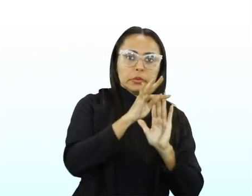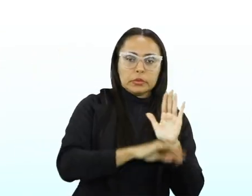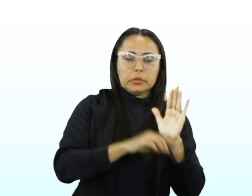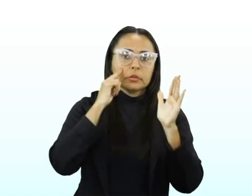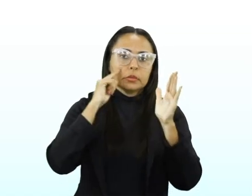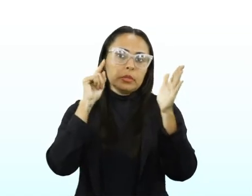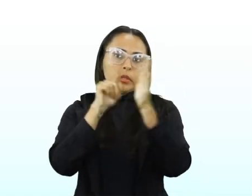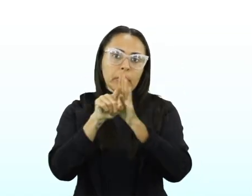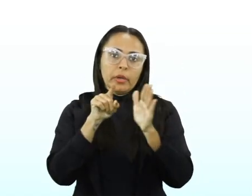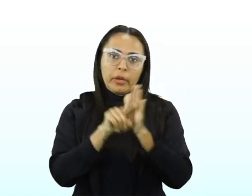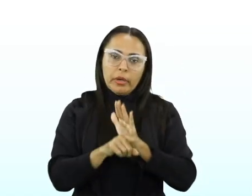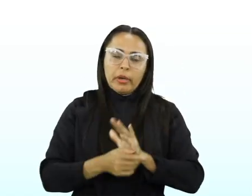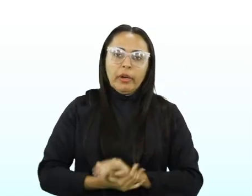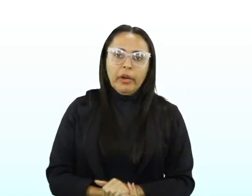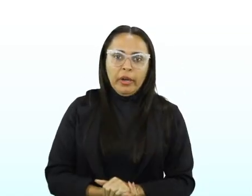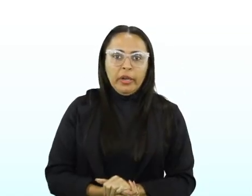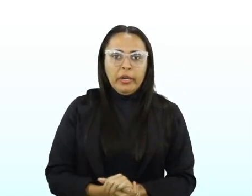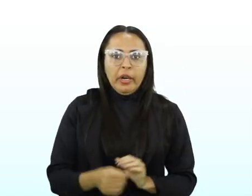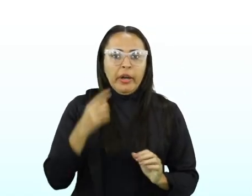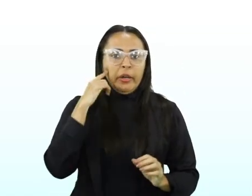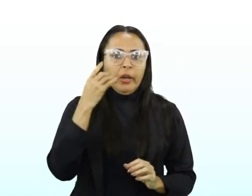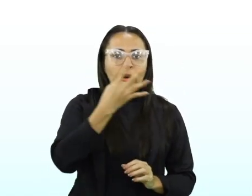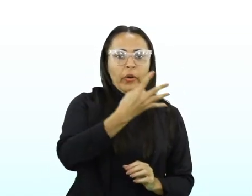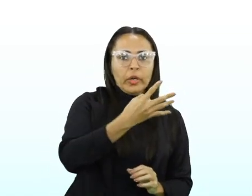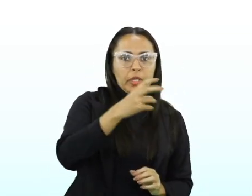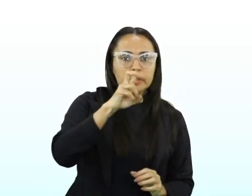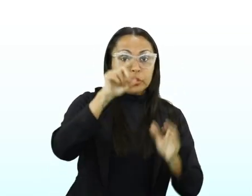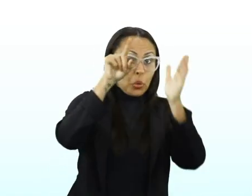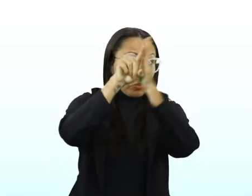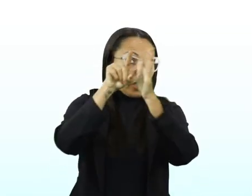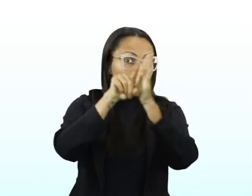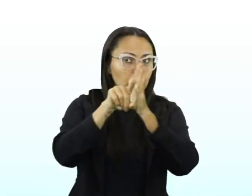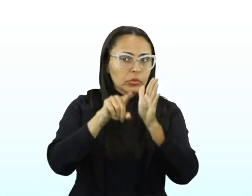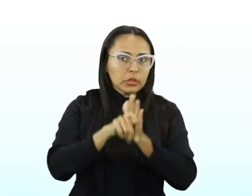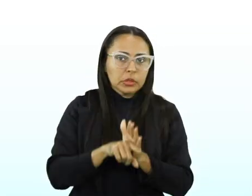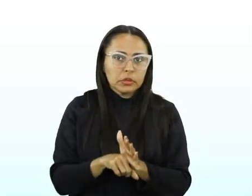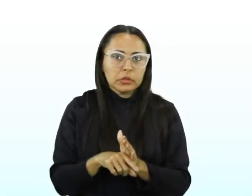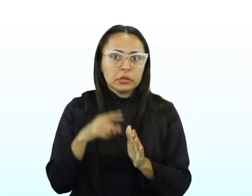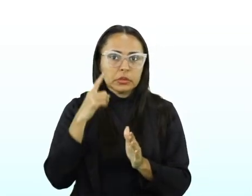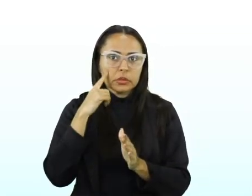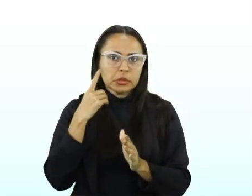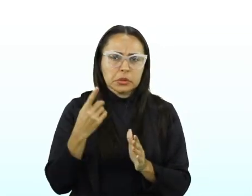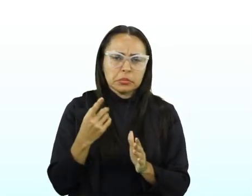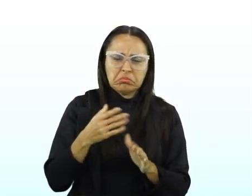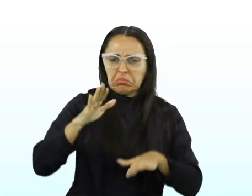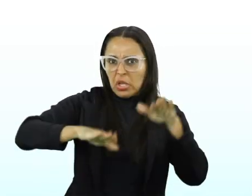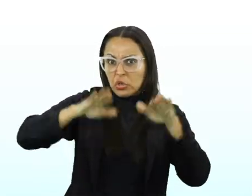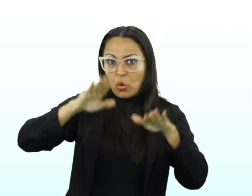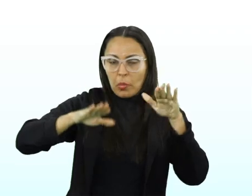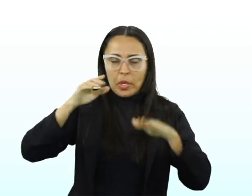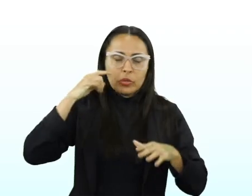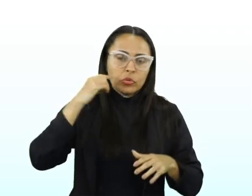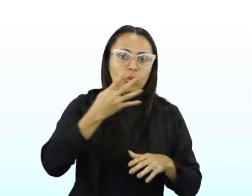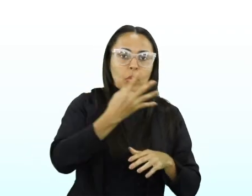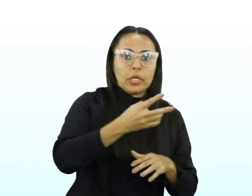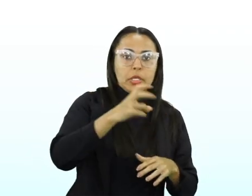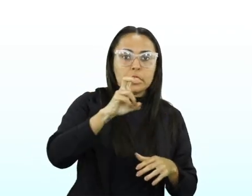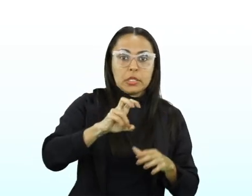questão. Uma questão e um texto. Então, são 45 questões. Praticamente, são 45 textos, no mínimo.